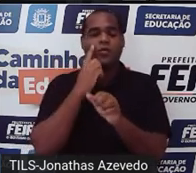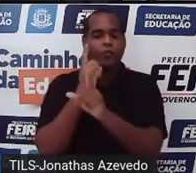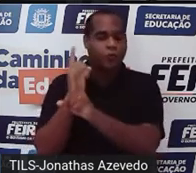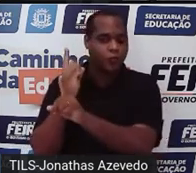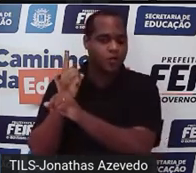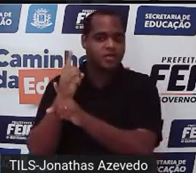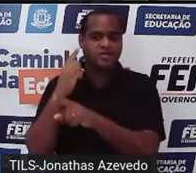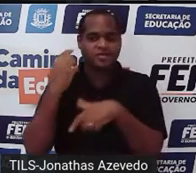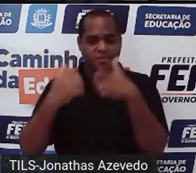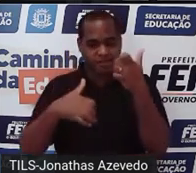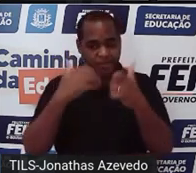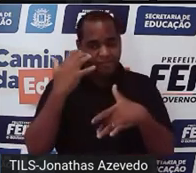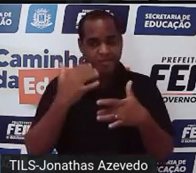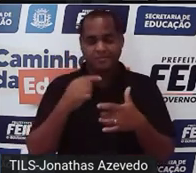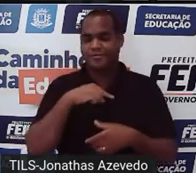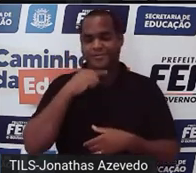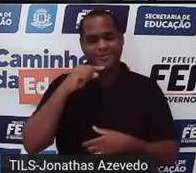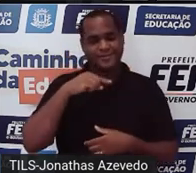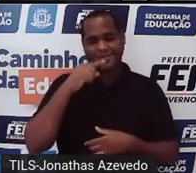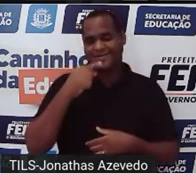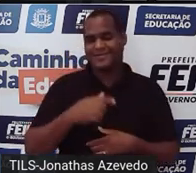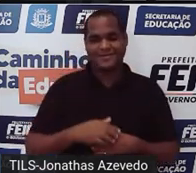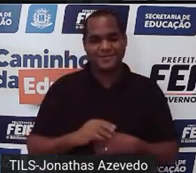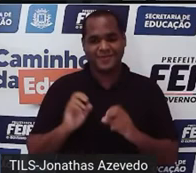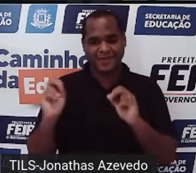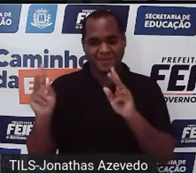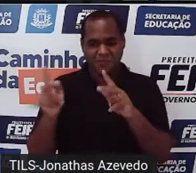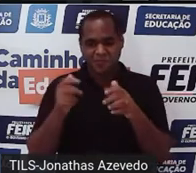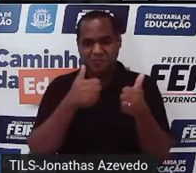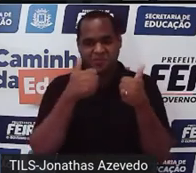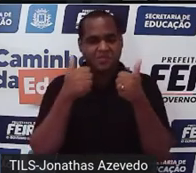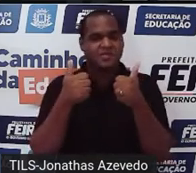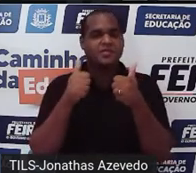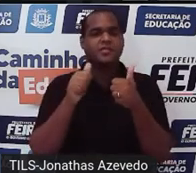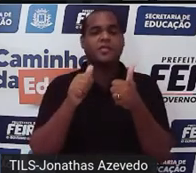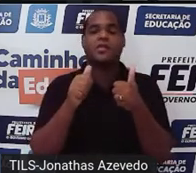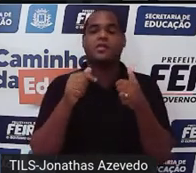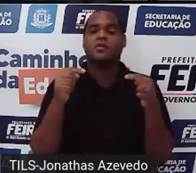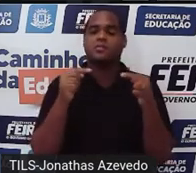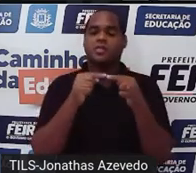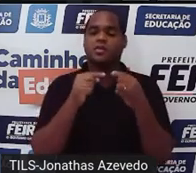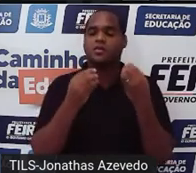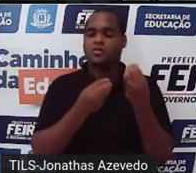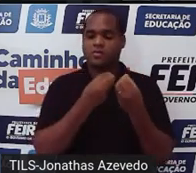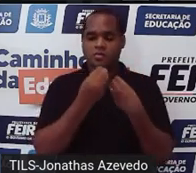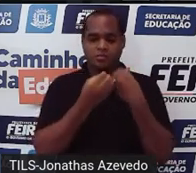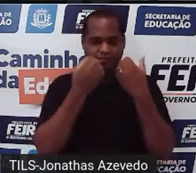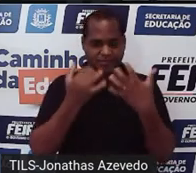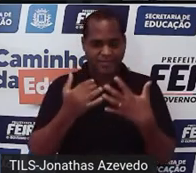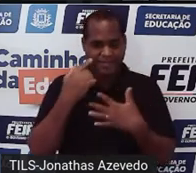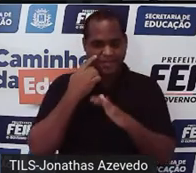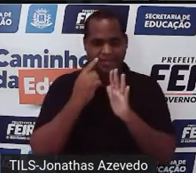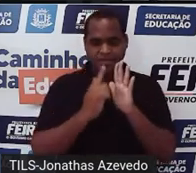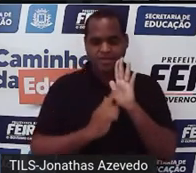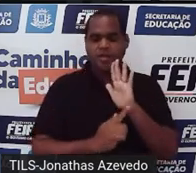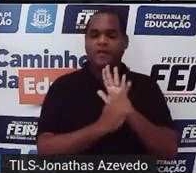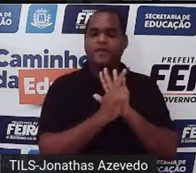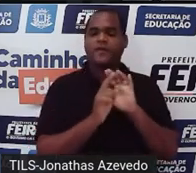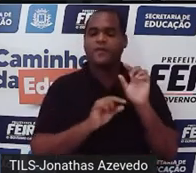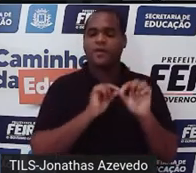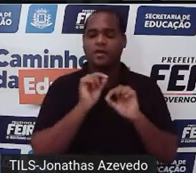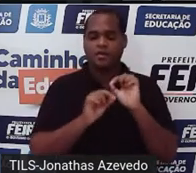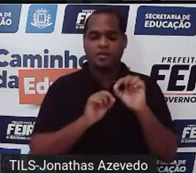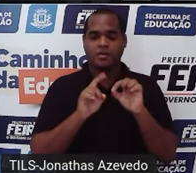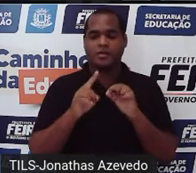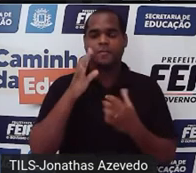solução pra esse sistema tá bom? e como é que isso funciona no gráfico? como é que a